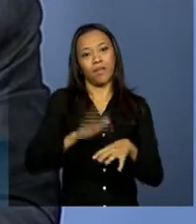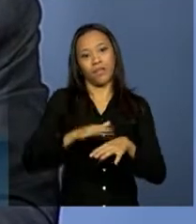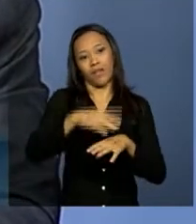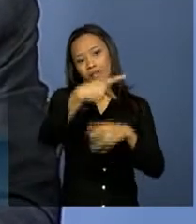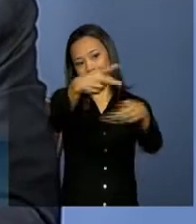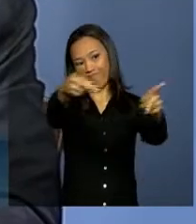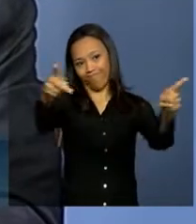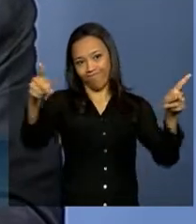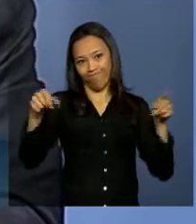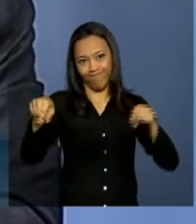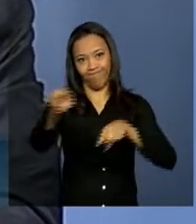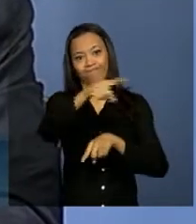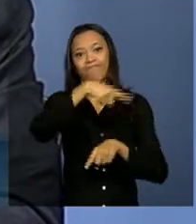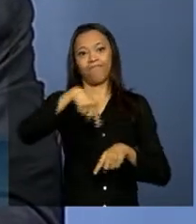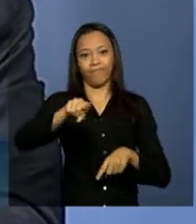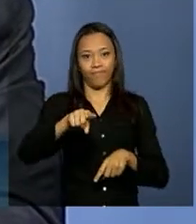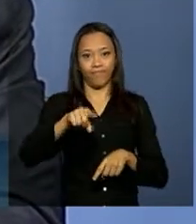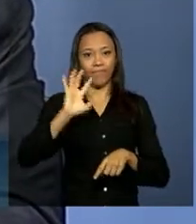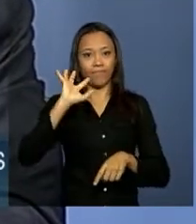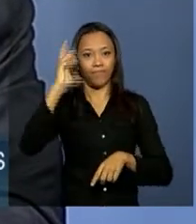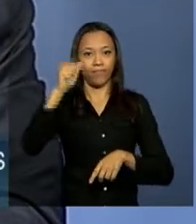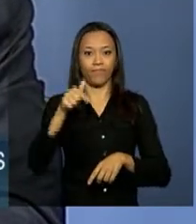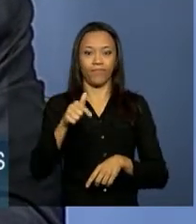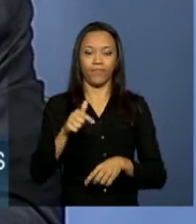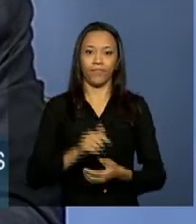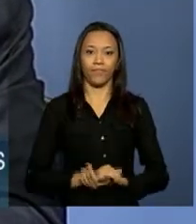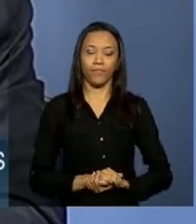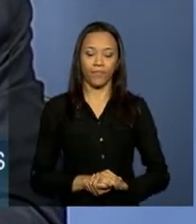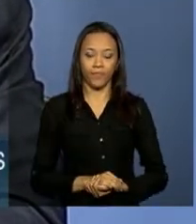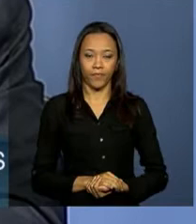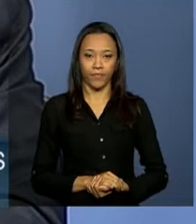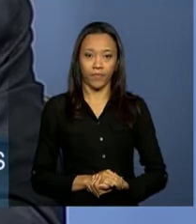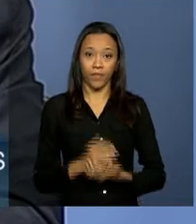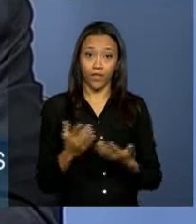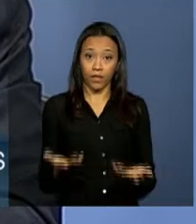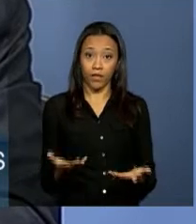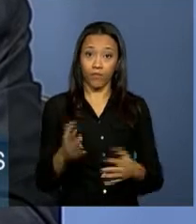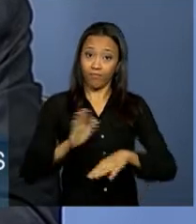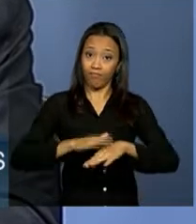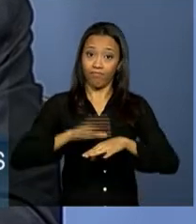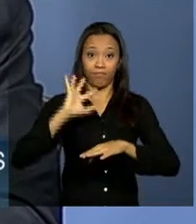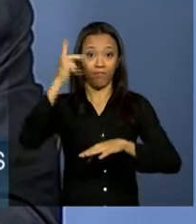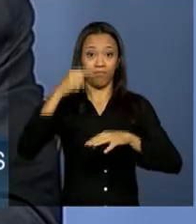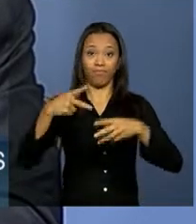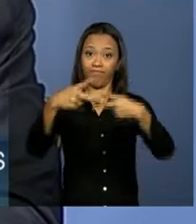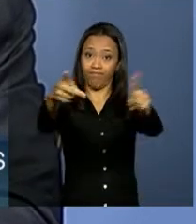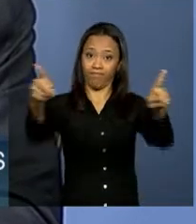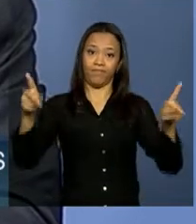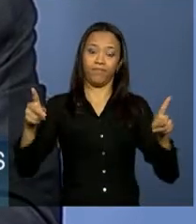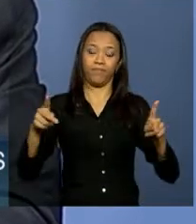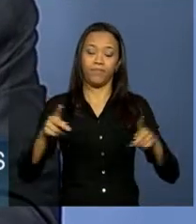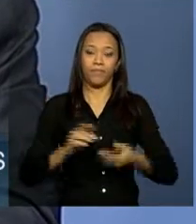sobretudo, da parte demandante. Não, nenhum. Está inteiramente nas mãos da parte demandante.